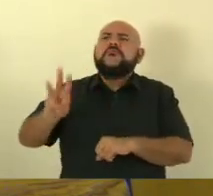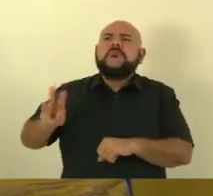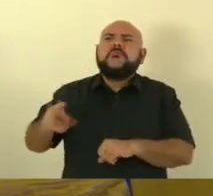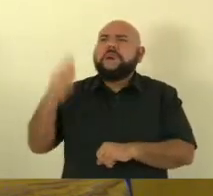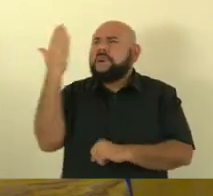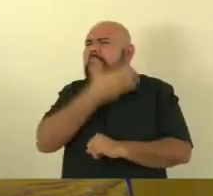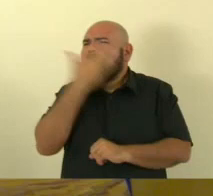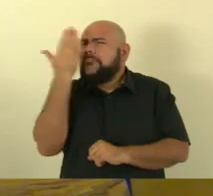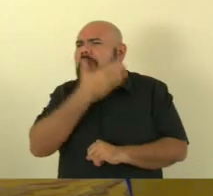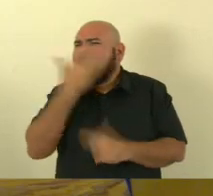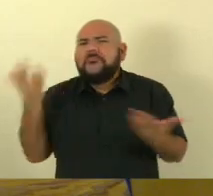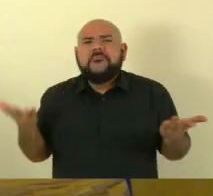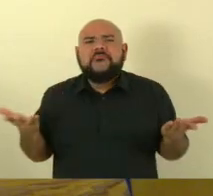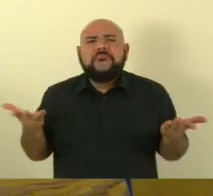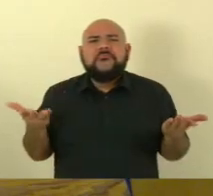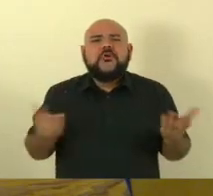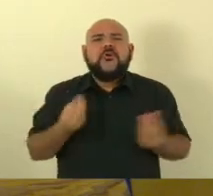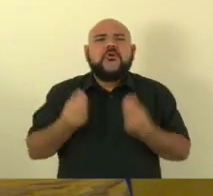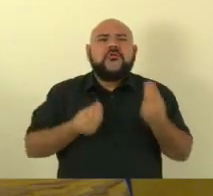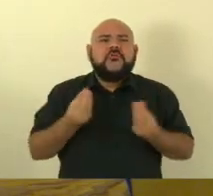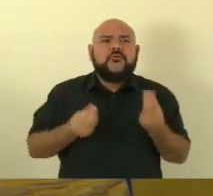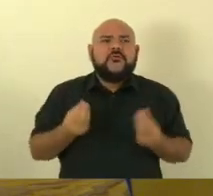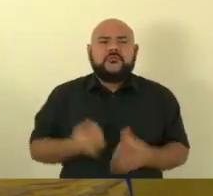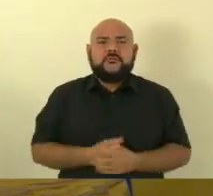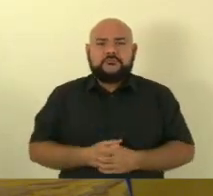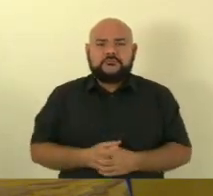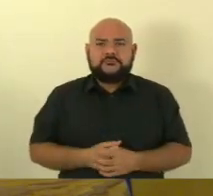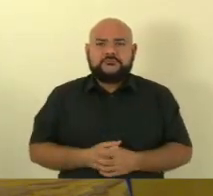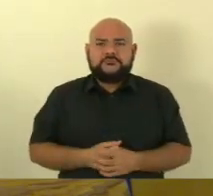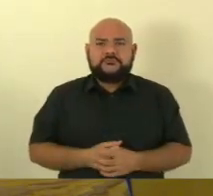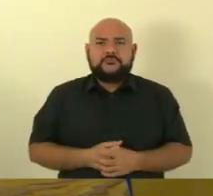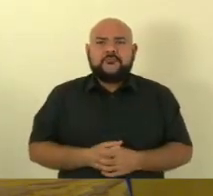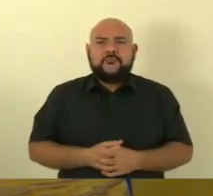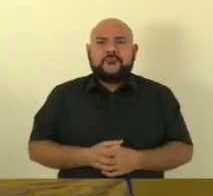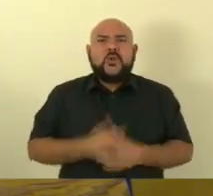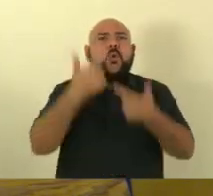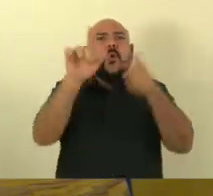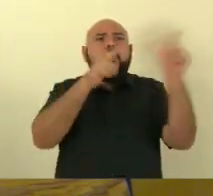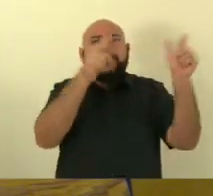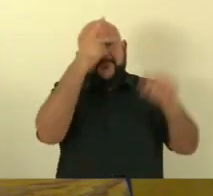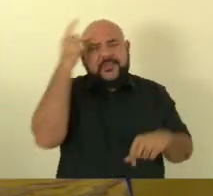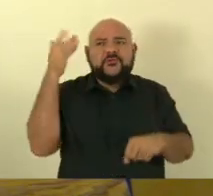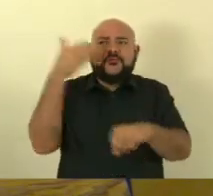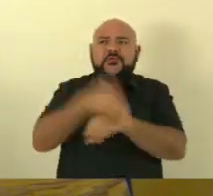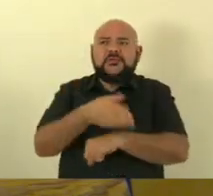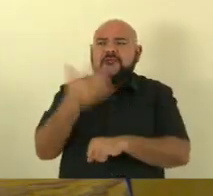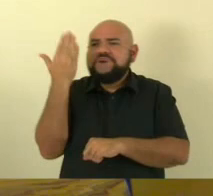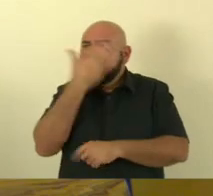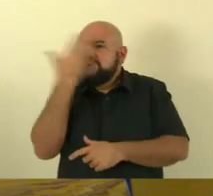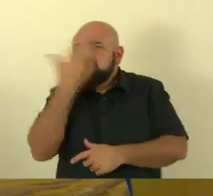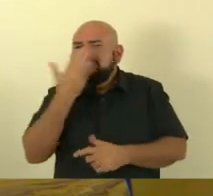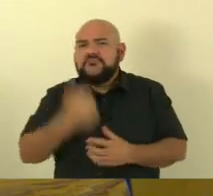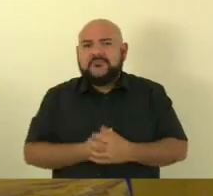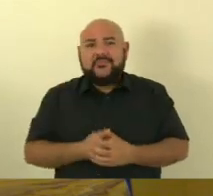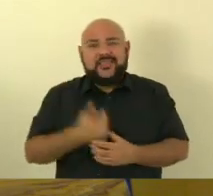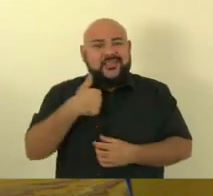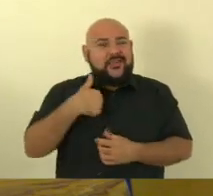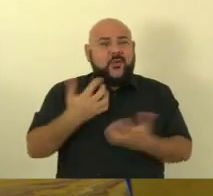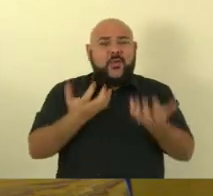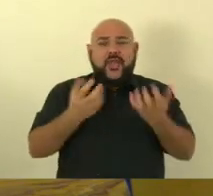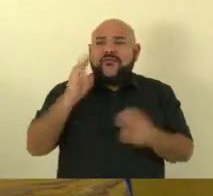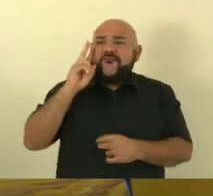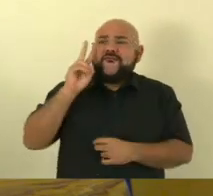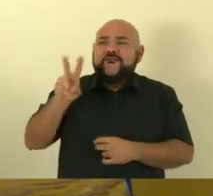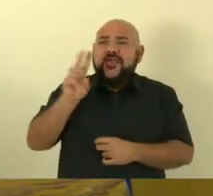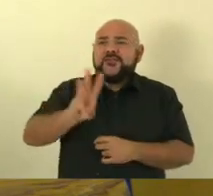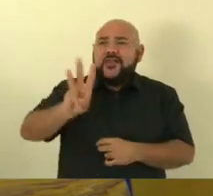ver nada e ninguém que entra consegue ver eu quero ver isso discriminado e é a LDO que é